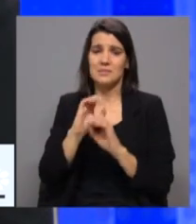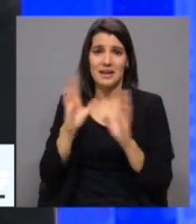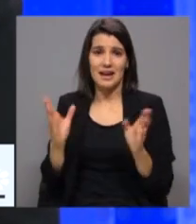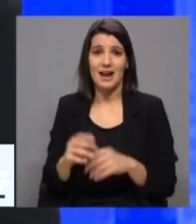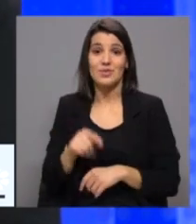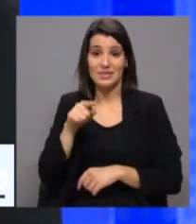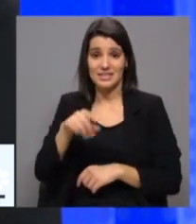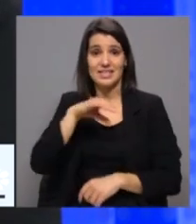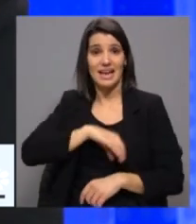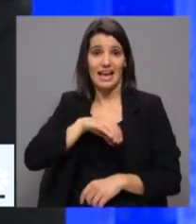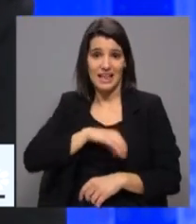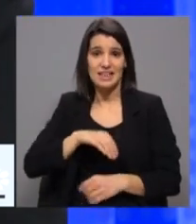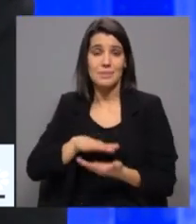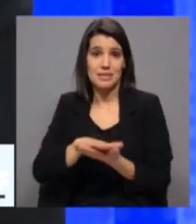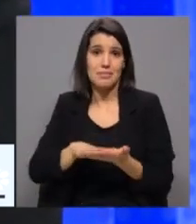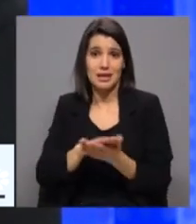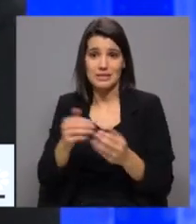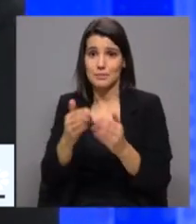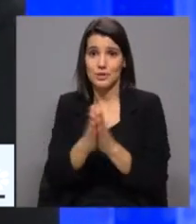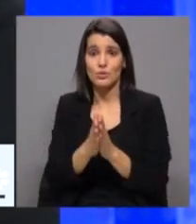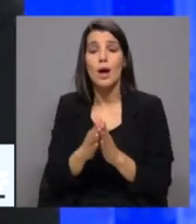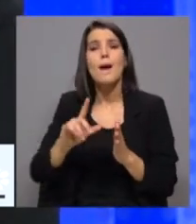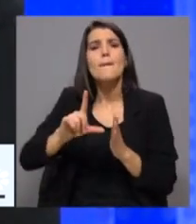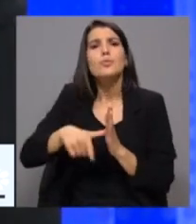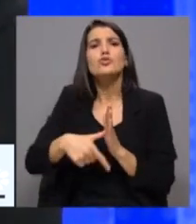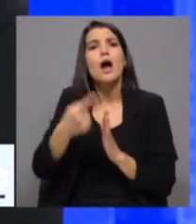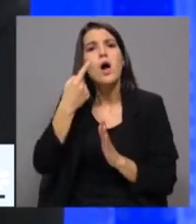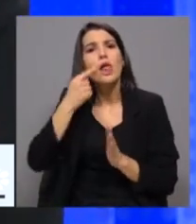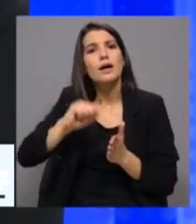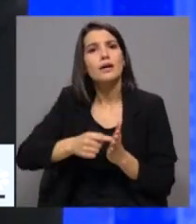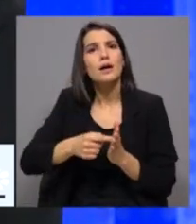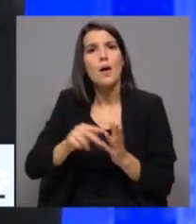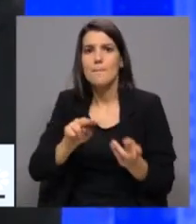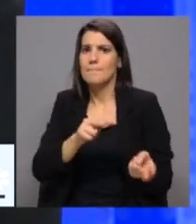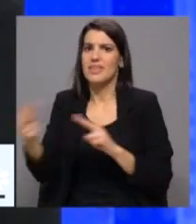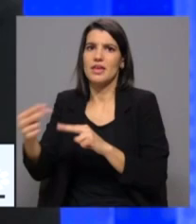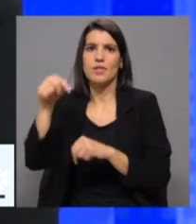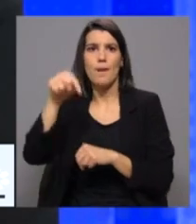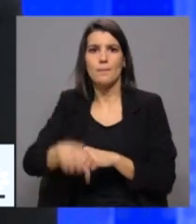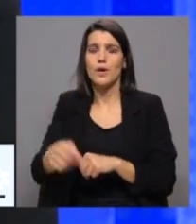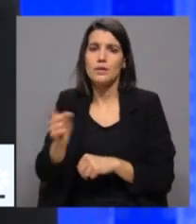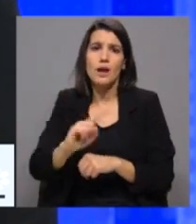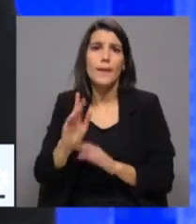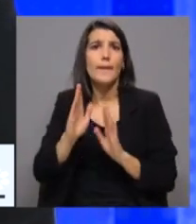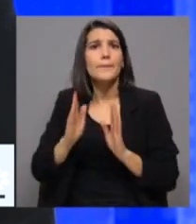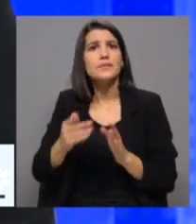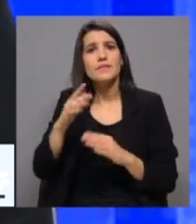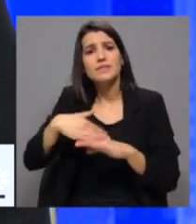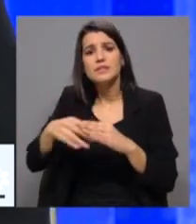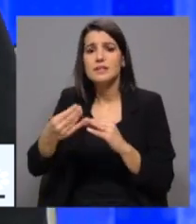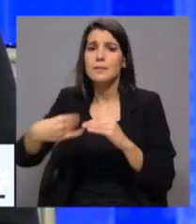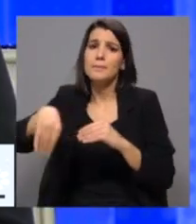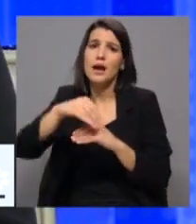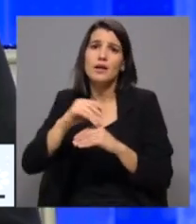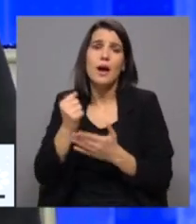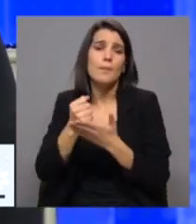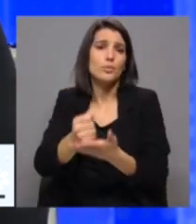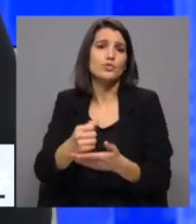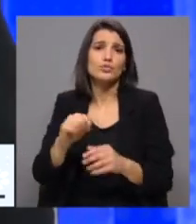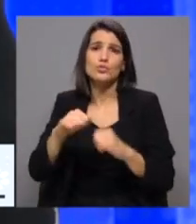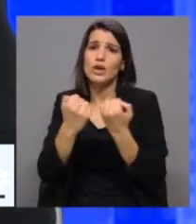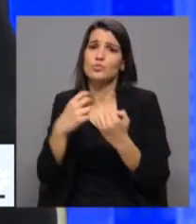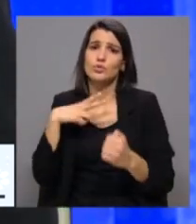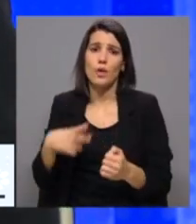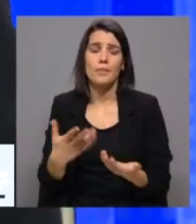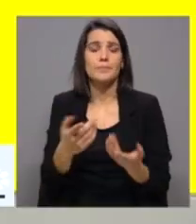RBI, que é um projeto piloto, não estamos a falar de uma medida que altera aquilo que são os apoios sociais, temos que ir mais longe e mudar os apoios sociais no país. Inês, para